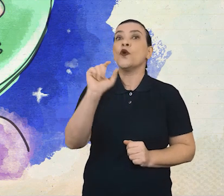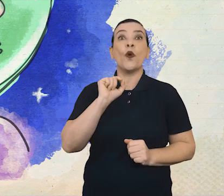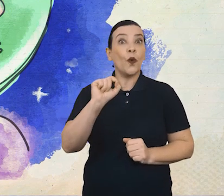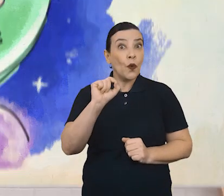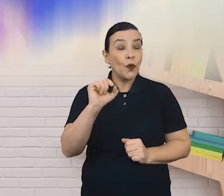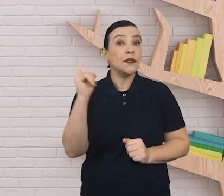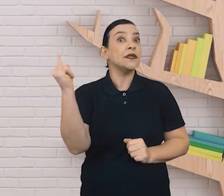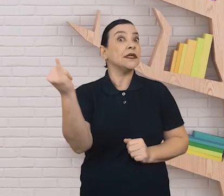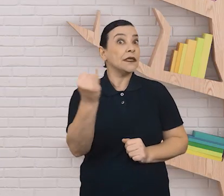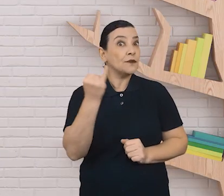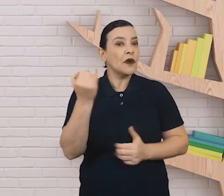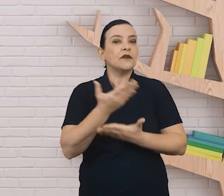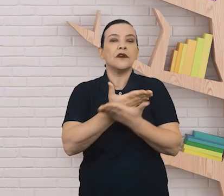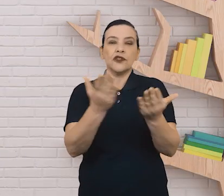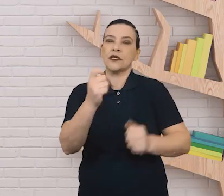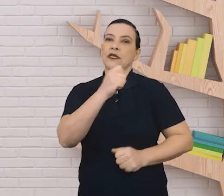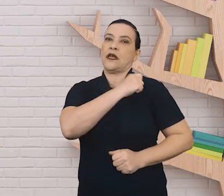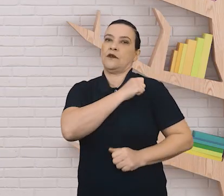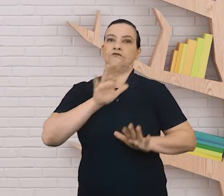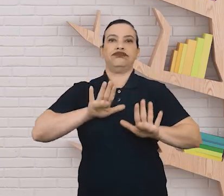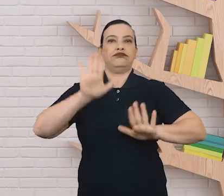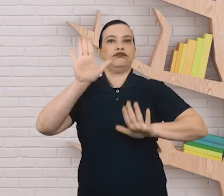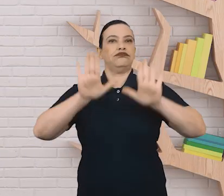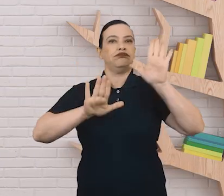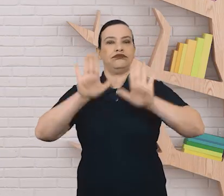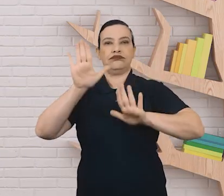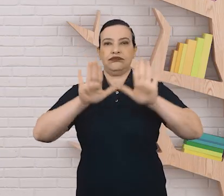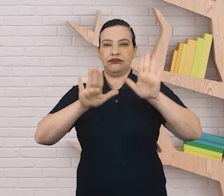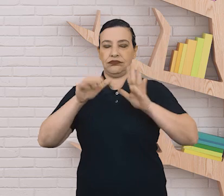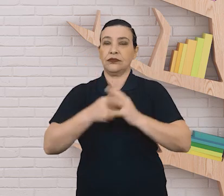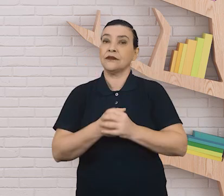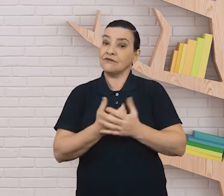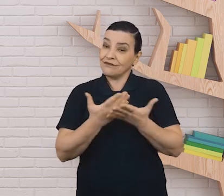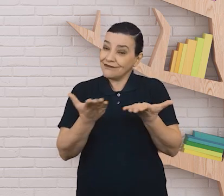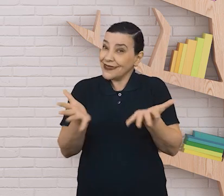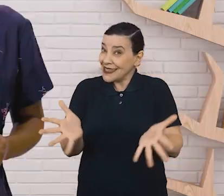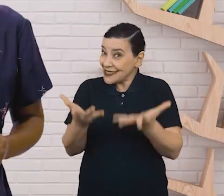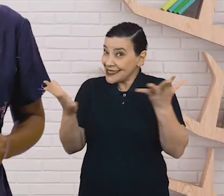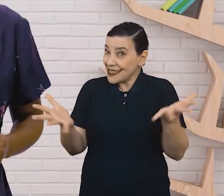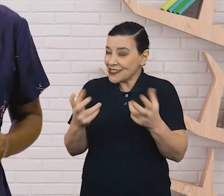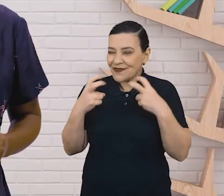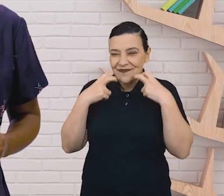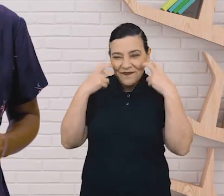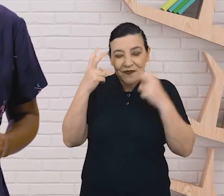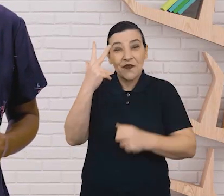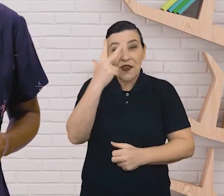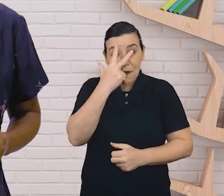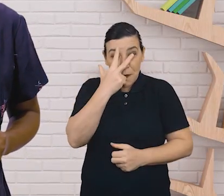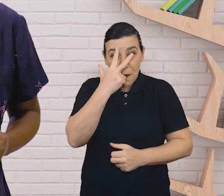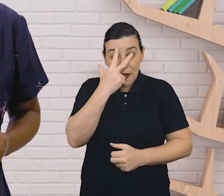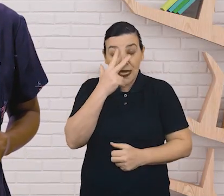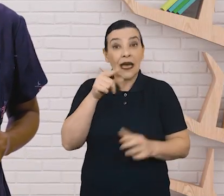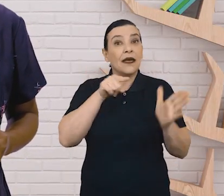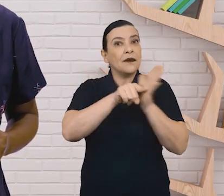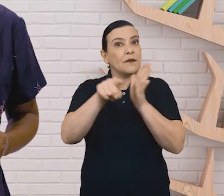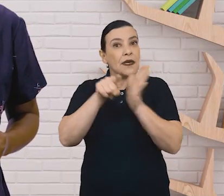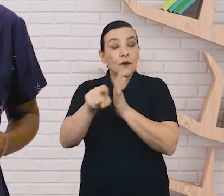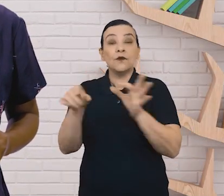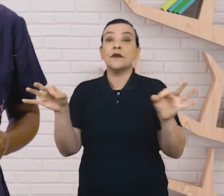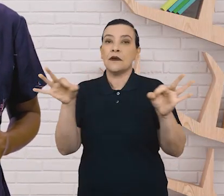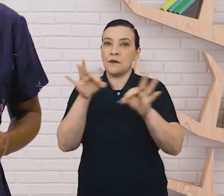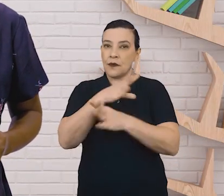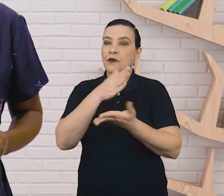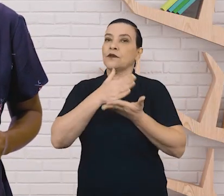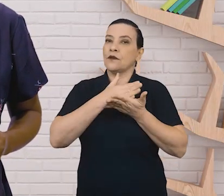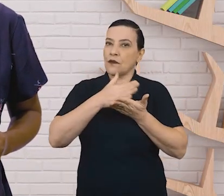importante que os alunos se manifestem. Caso necessário, incentive os mais tímidos. Após as perguntas, comece a leitura do